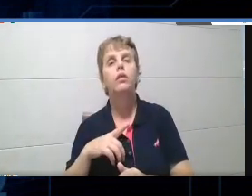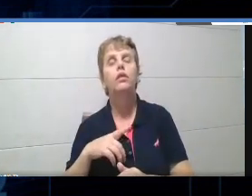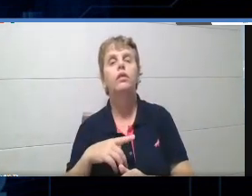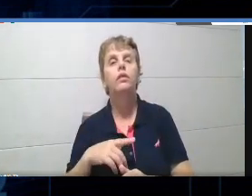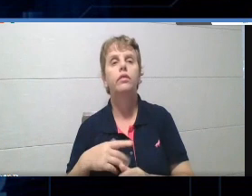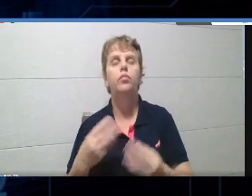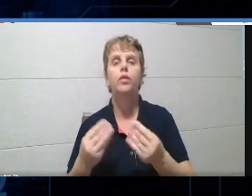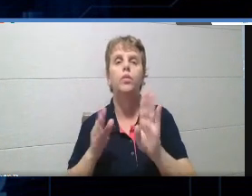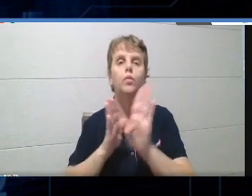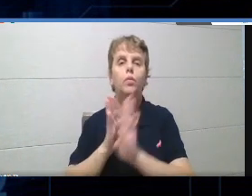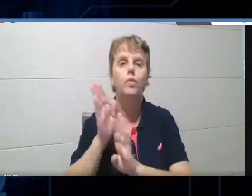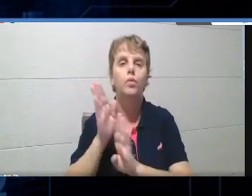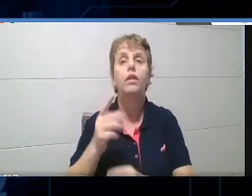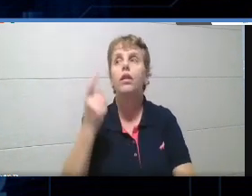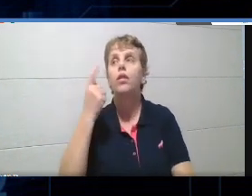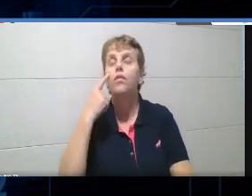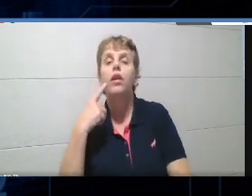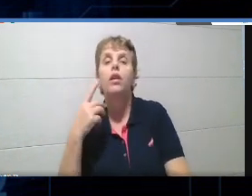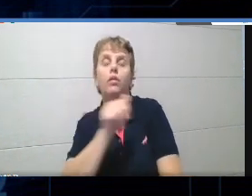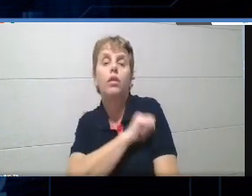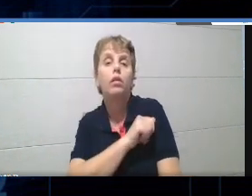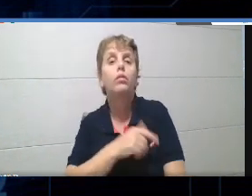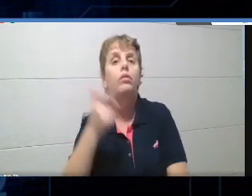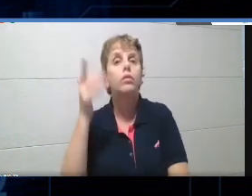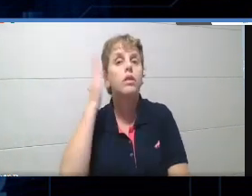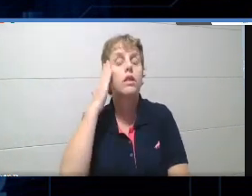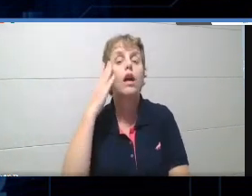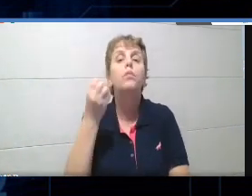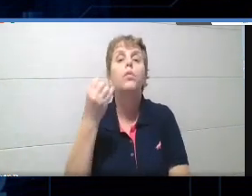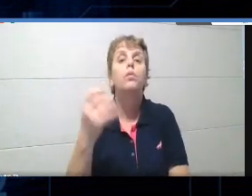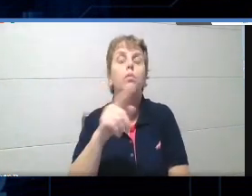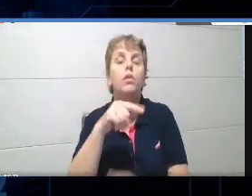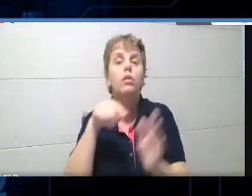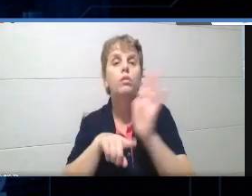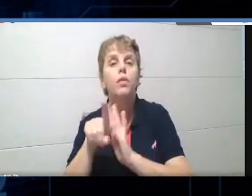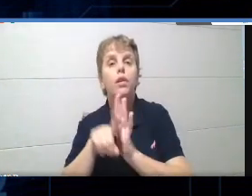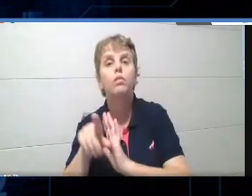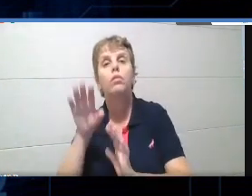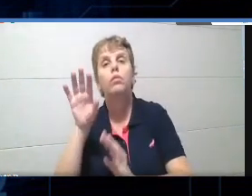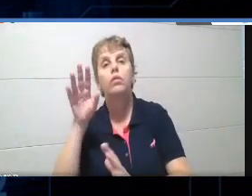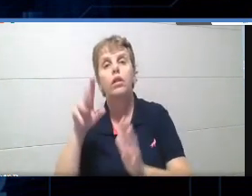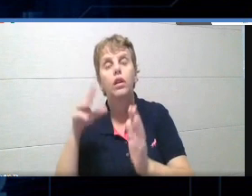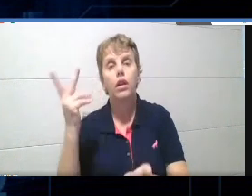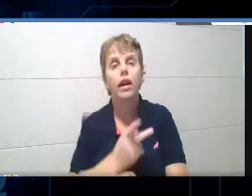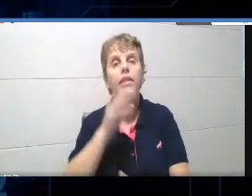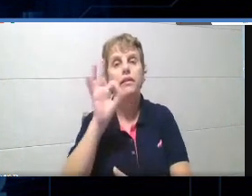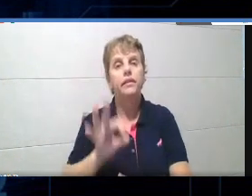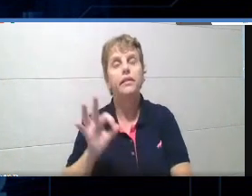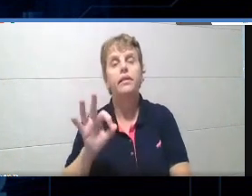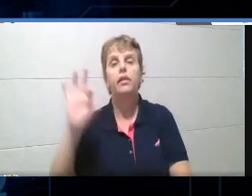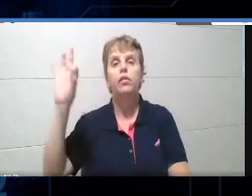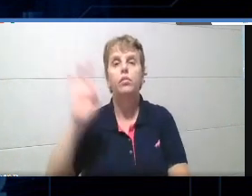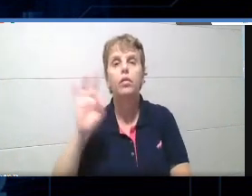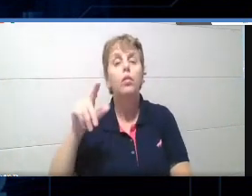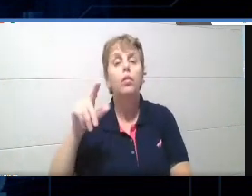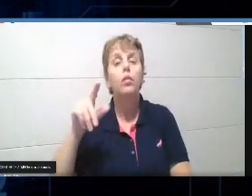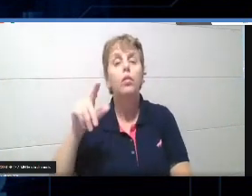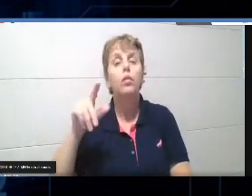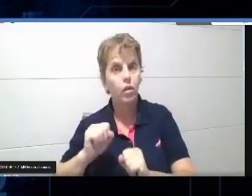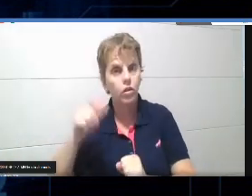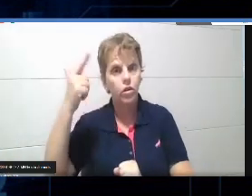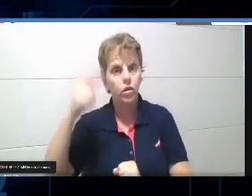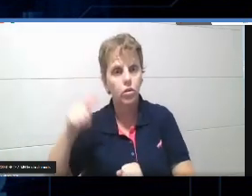onde ele pode ver quantas questões ele errou, quantas ele acertou, porcentagem de acerto. Ele pode jogar de novo segundo a sua